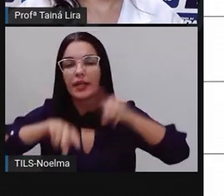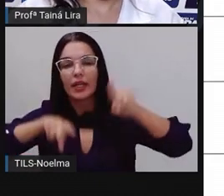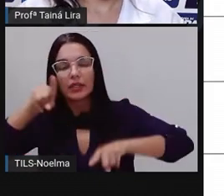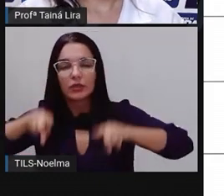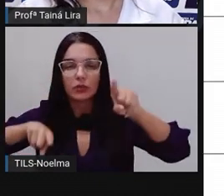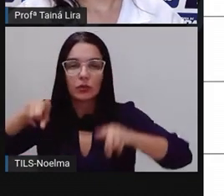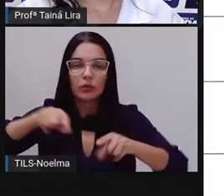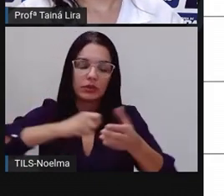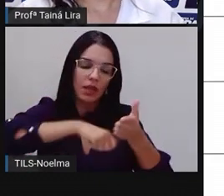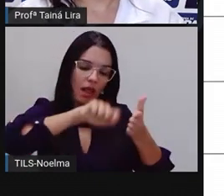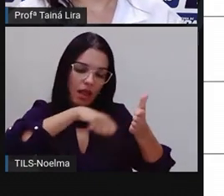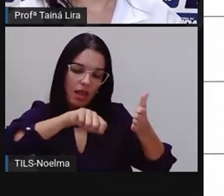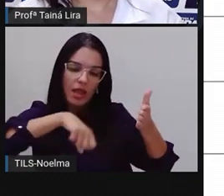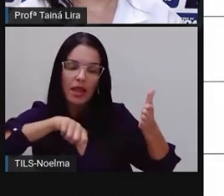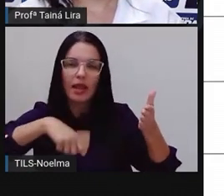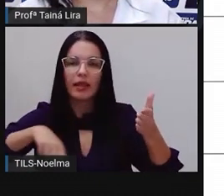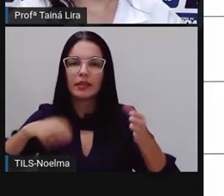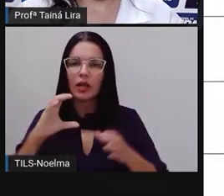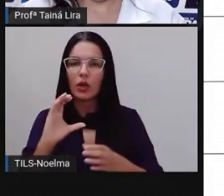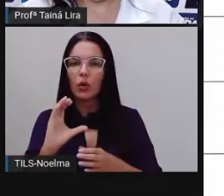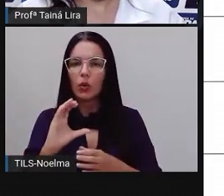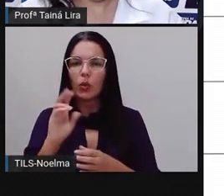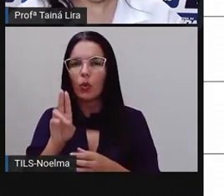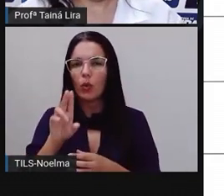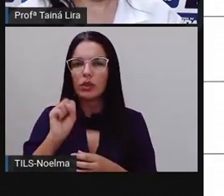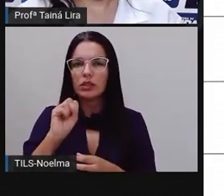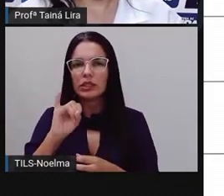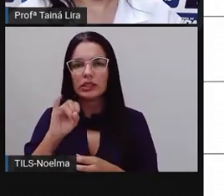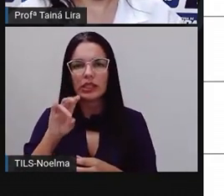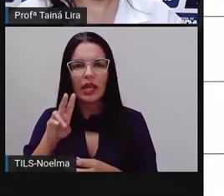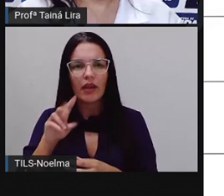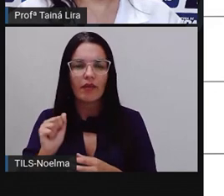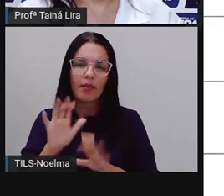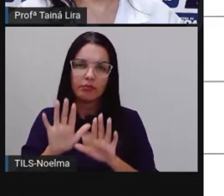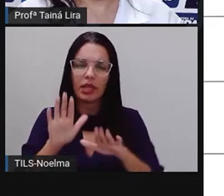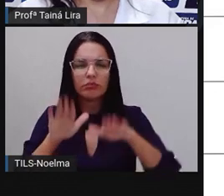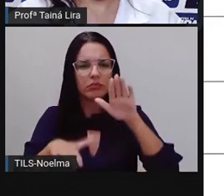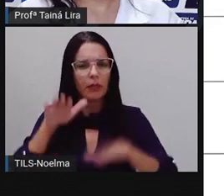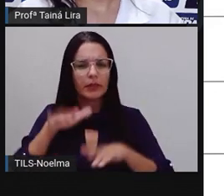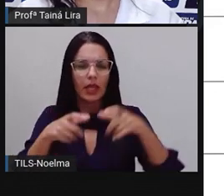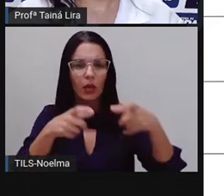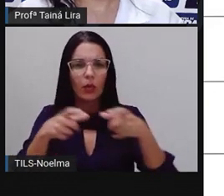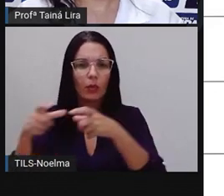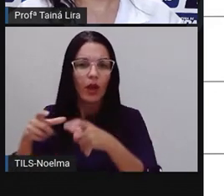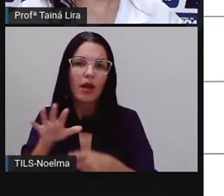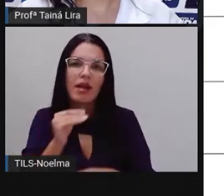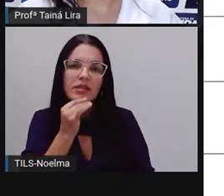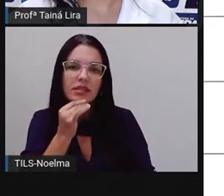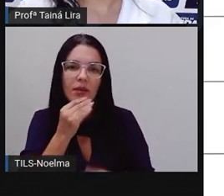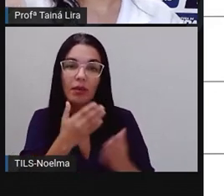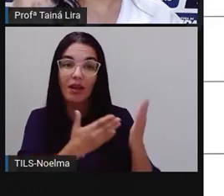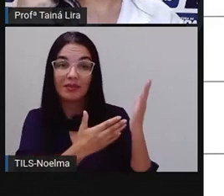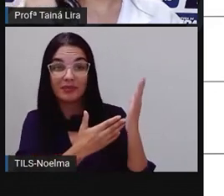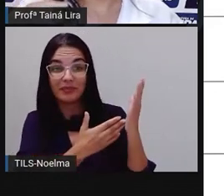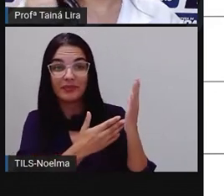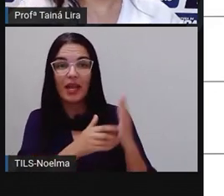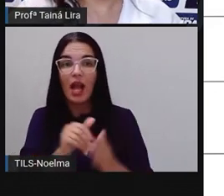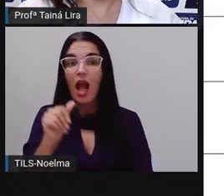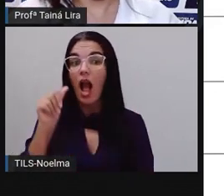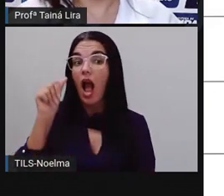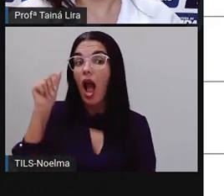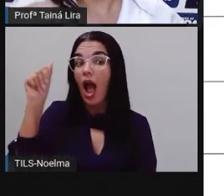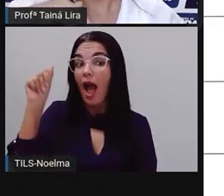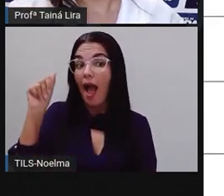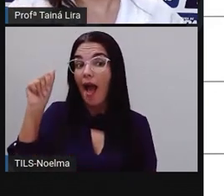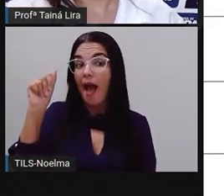cursiva, né? A depender de lugar para lugar. Então, por exemplo, o A, nós vimos o A lá no início, o A